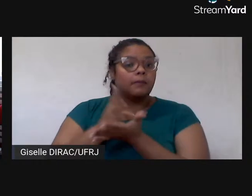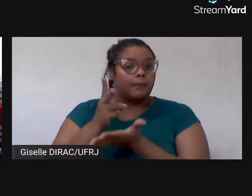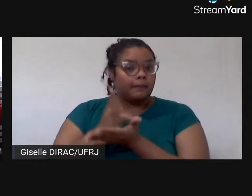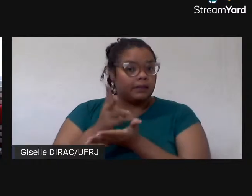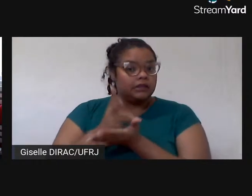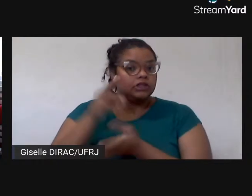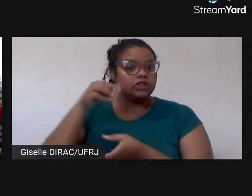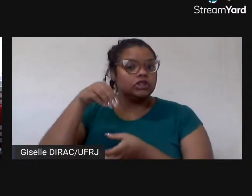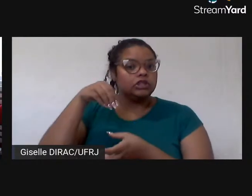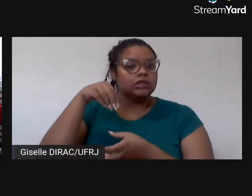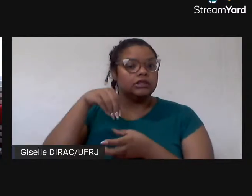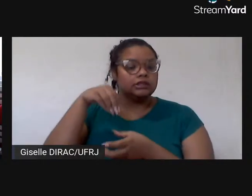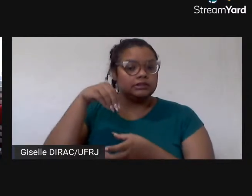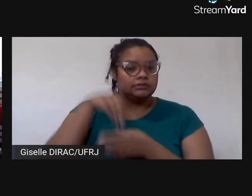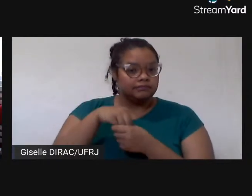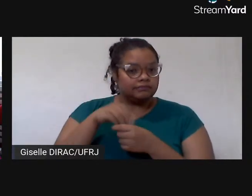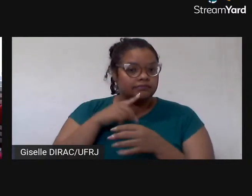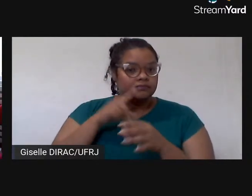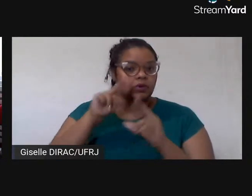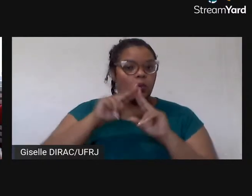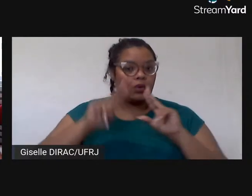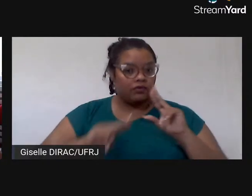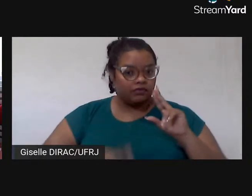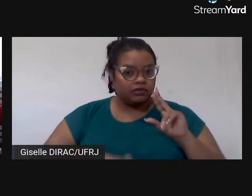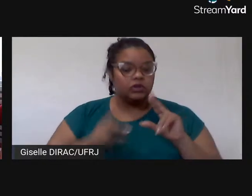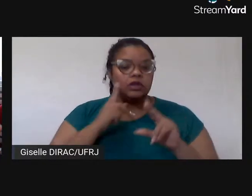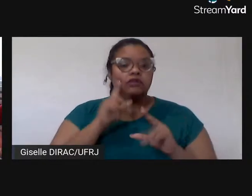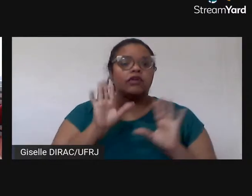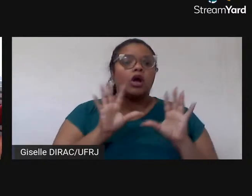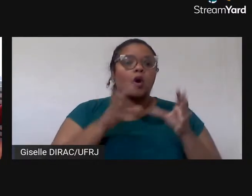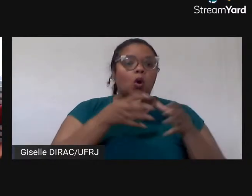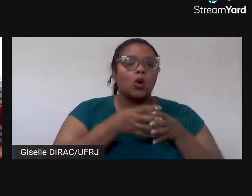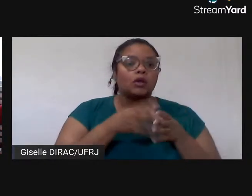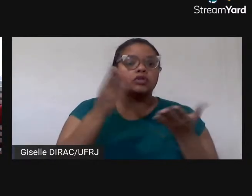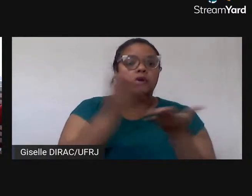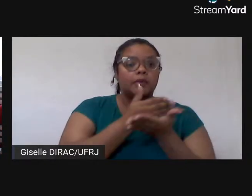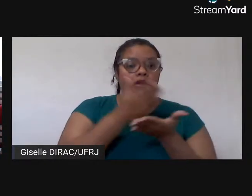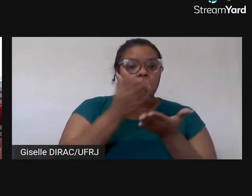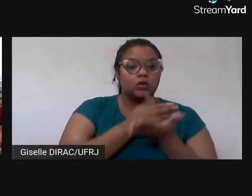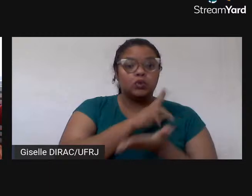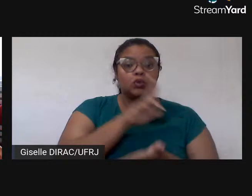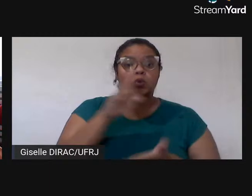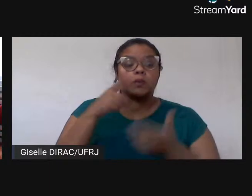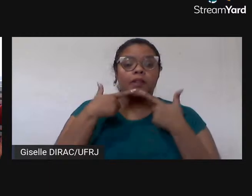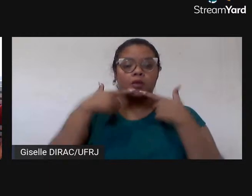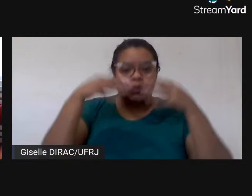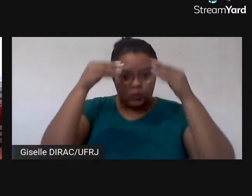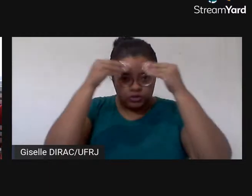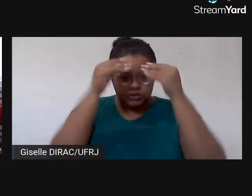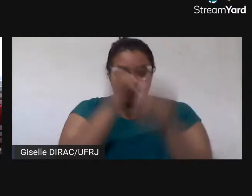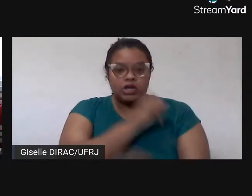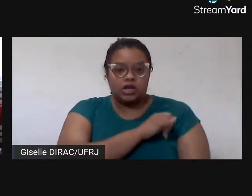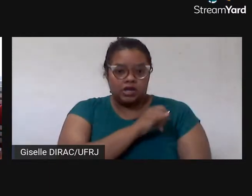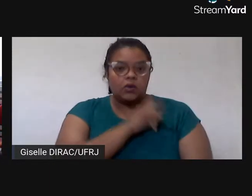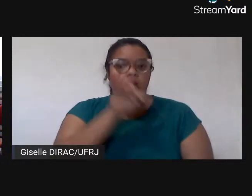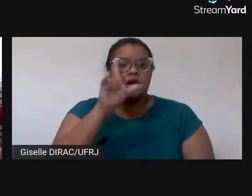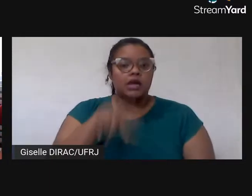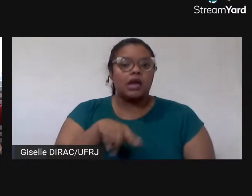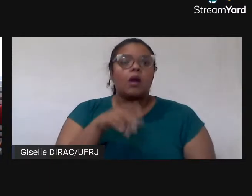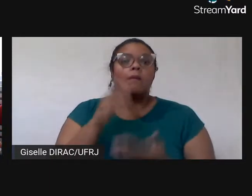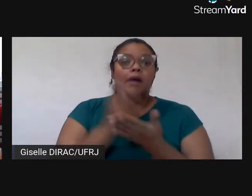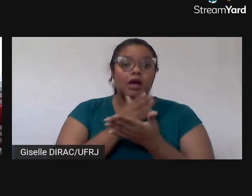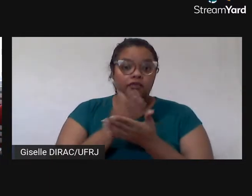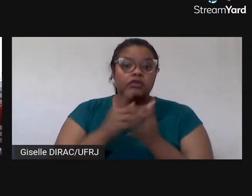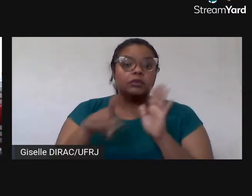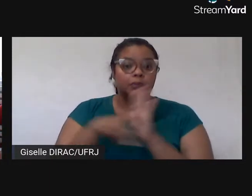linguística da UFRJ. Nós vamos falar sobre a comissão da revista Linguística Rio, que é uma revista dissente, também